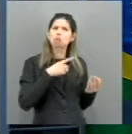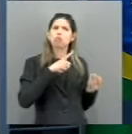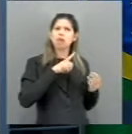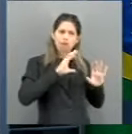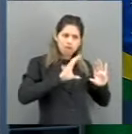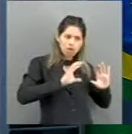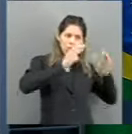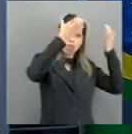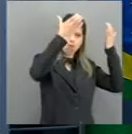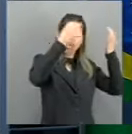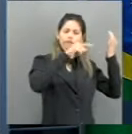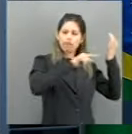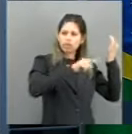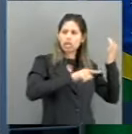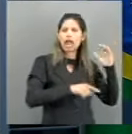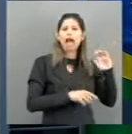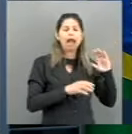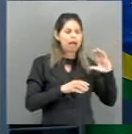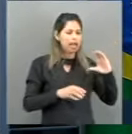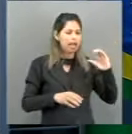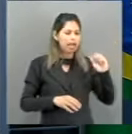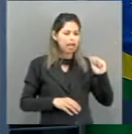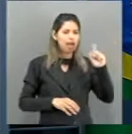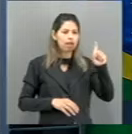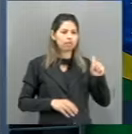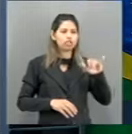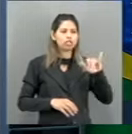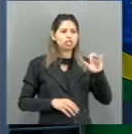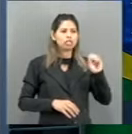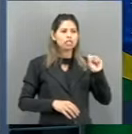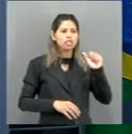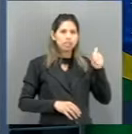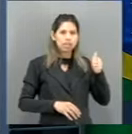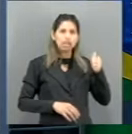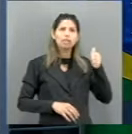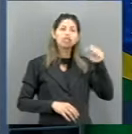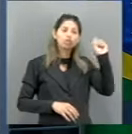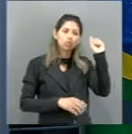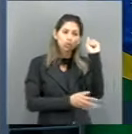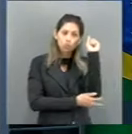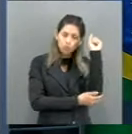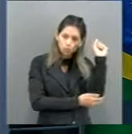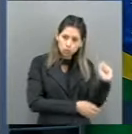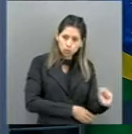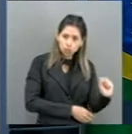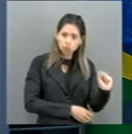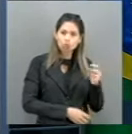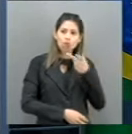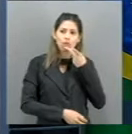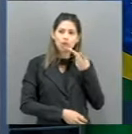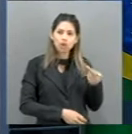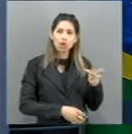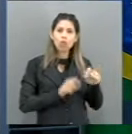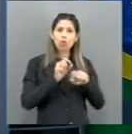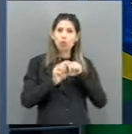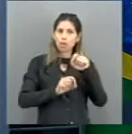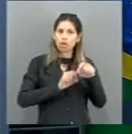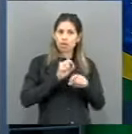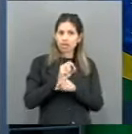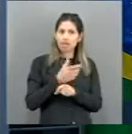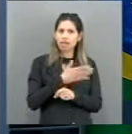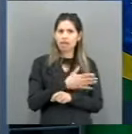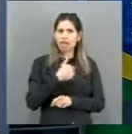terra da festa da uva, né? É o tipo de coração da Serra Gaúcha e a minha cidade natal. E eu não podia me omitir.